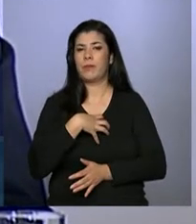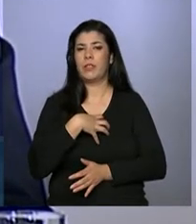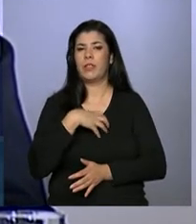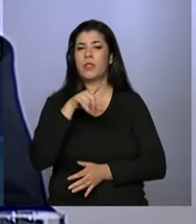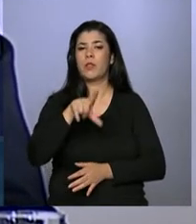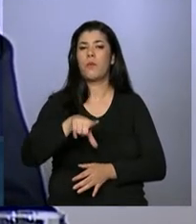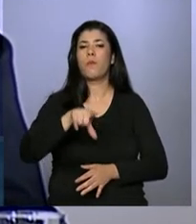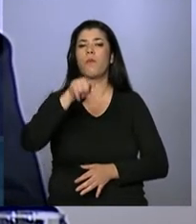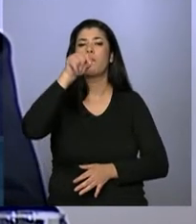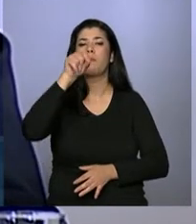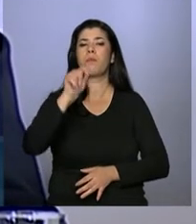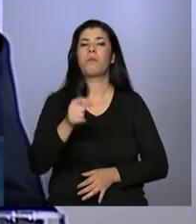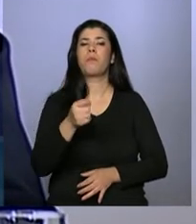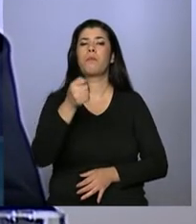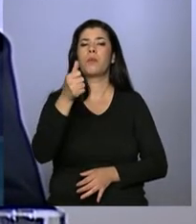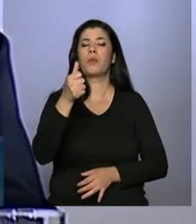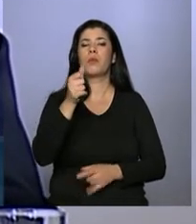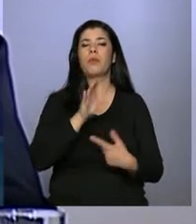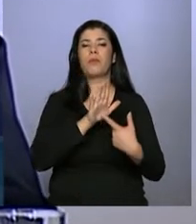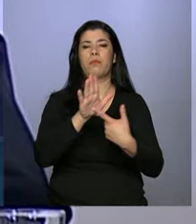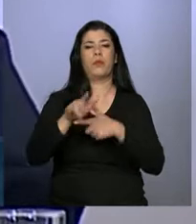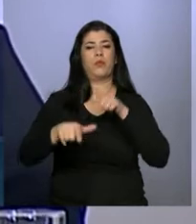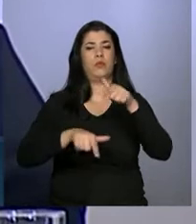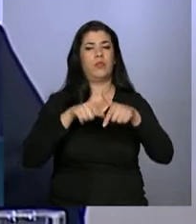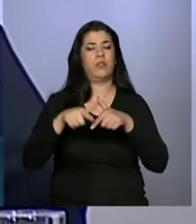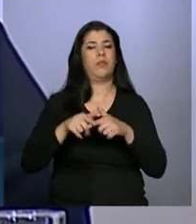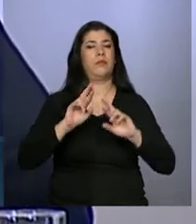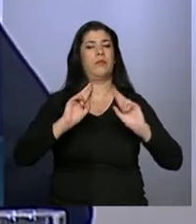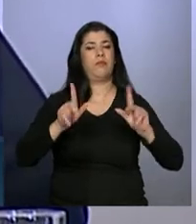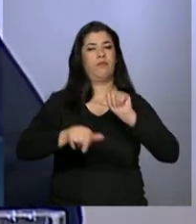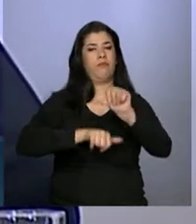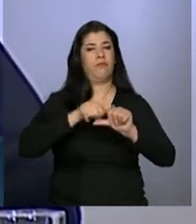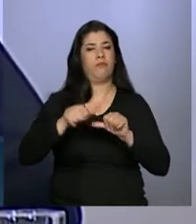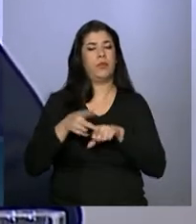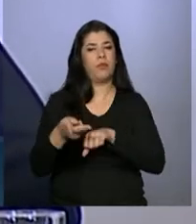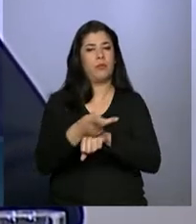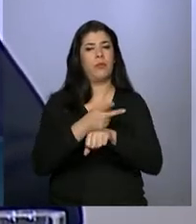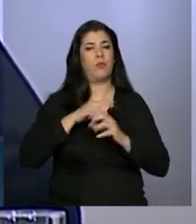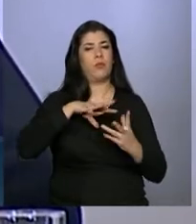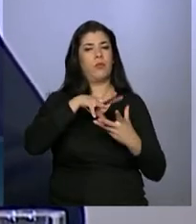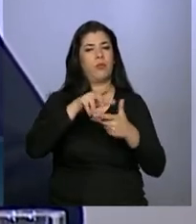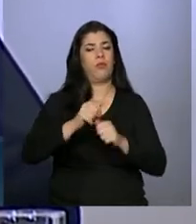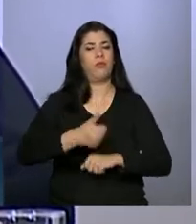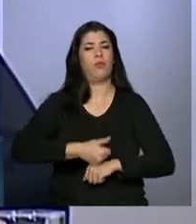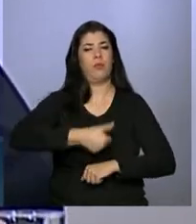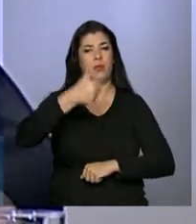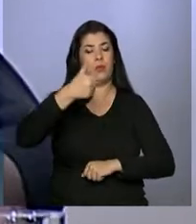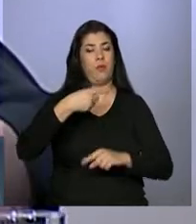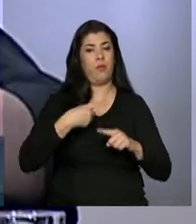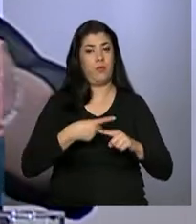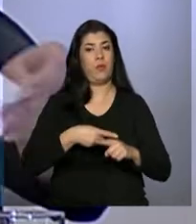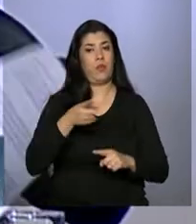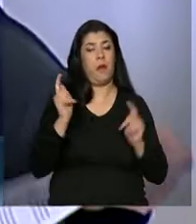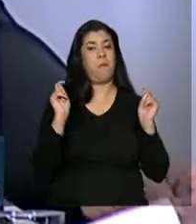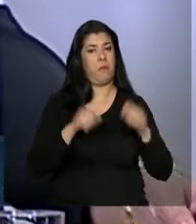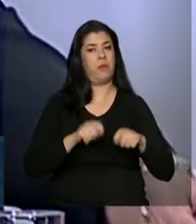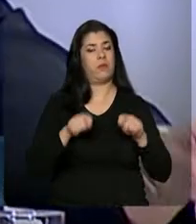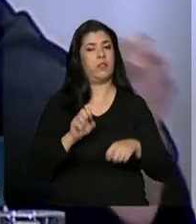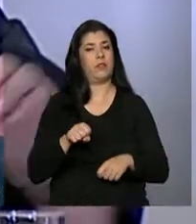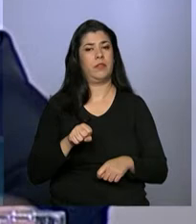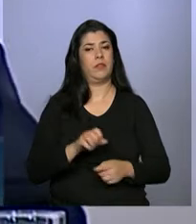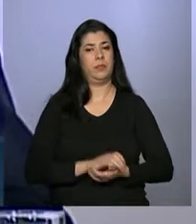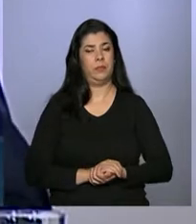os que escolhem fazer a diferença na busca por um mundo melhor, porque ele é possível.